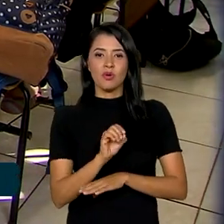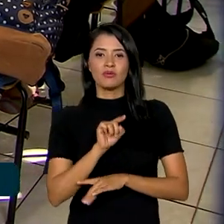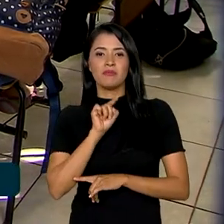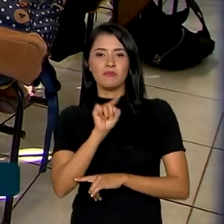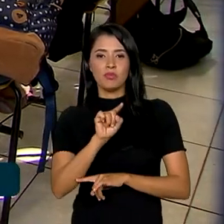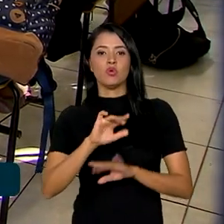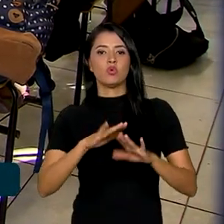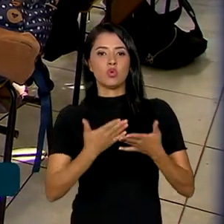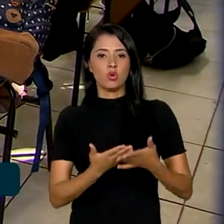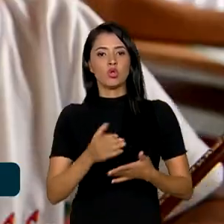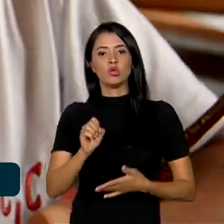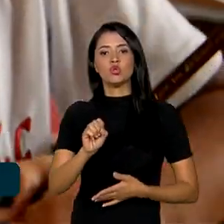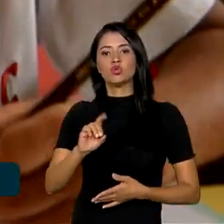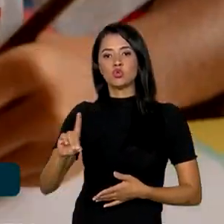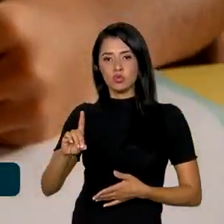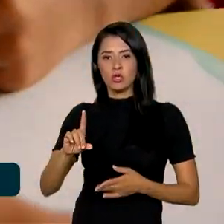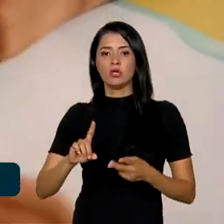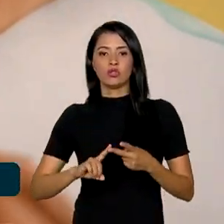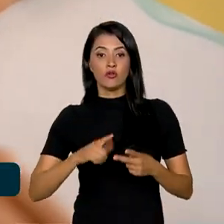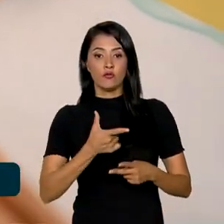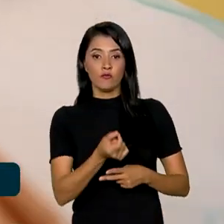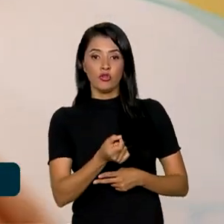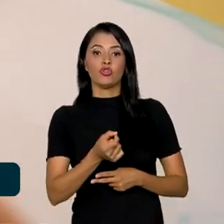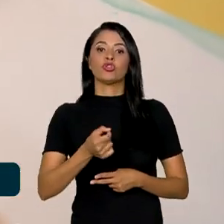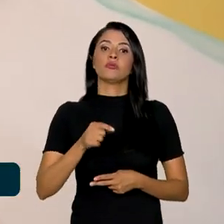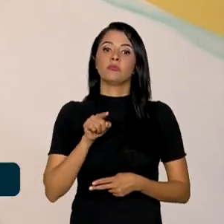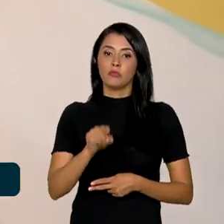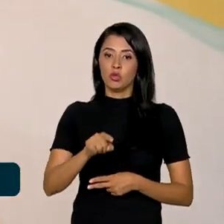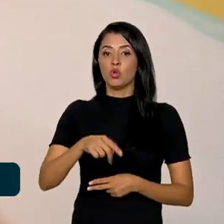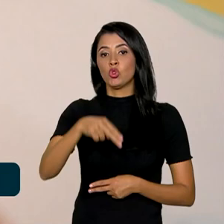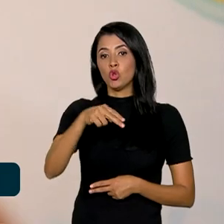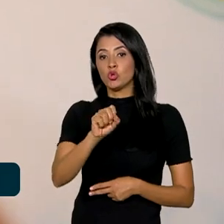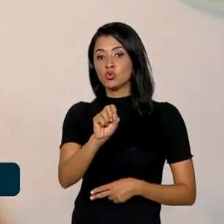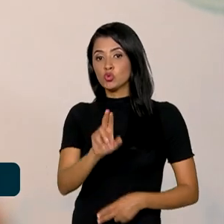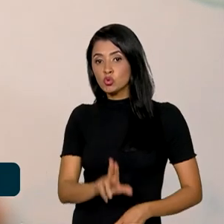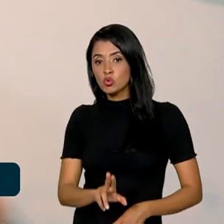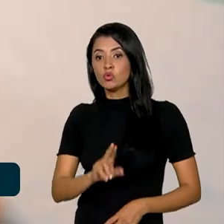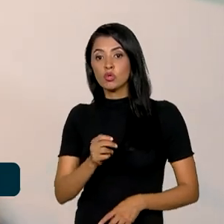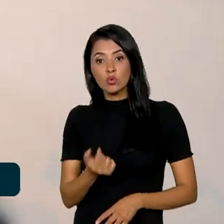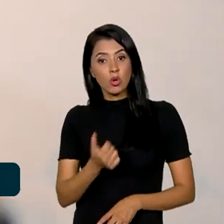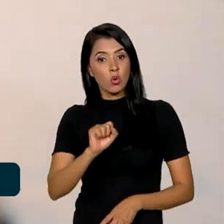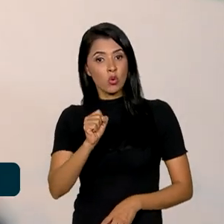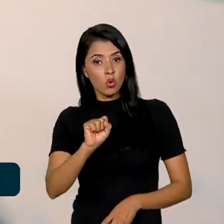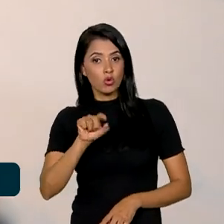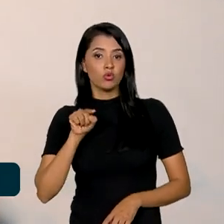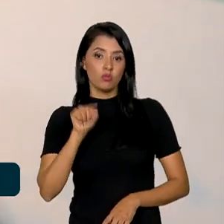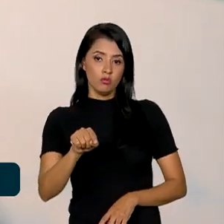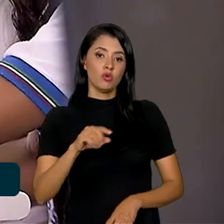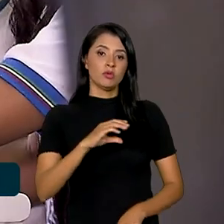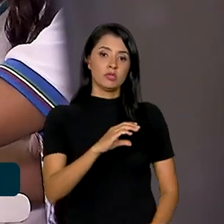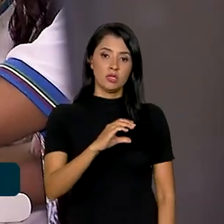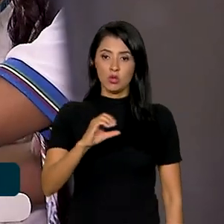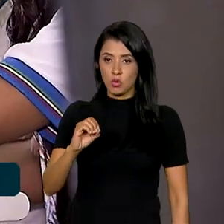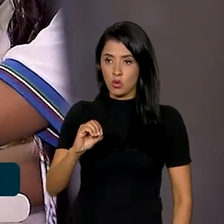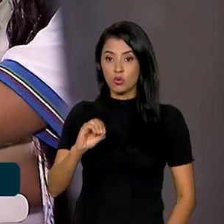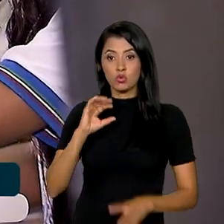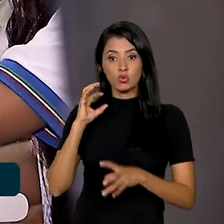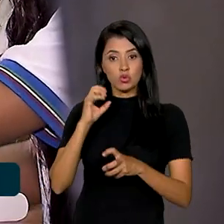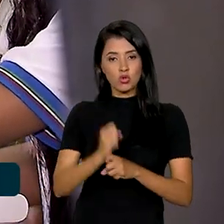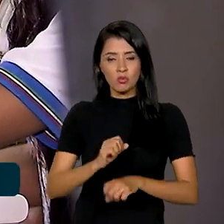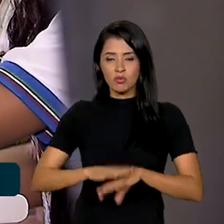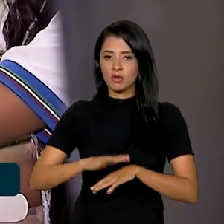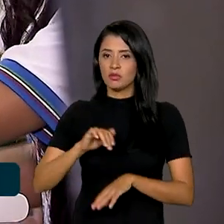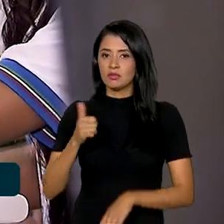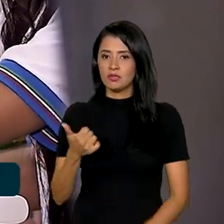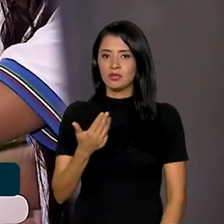mil instituições no Sudeste, 20 mil no Norte e no Sul, além de quase 8 mil no Centro-Oeste, totalizando mais